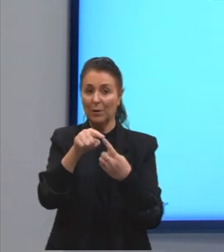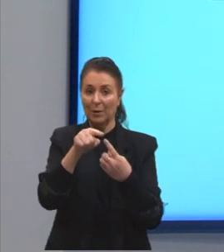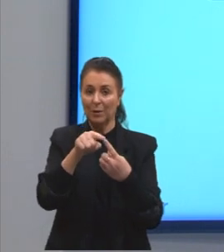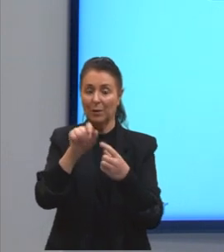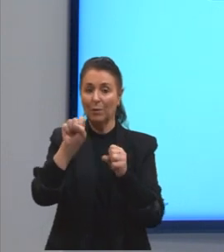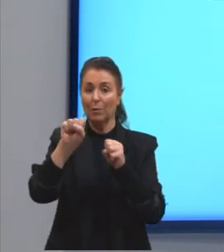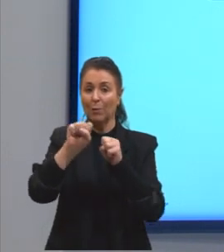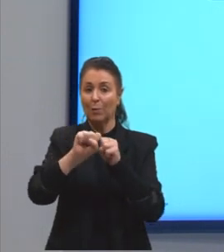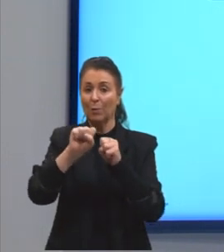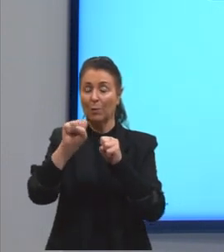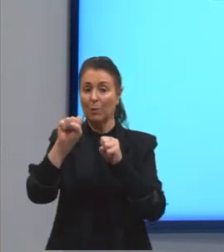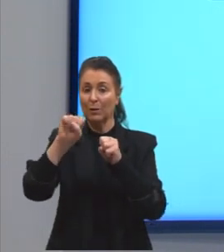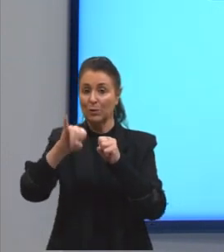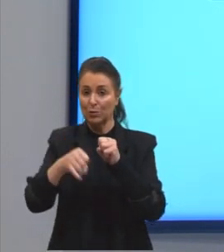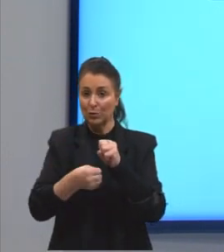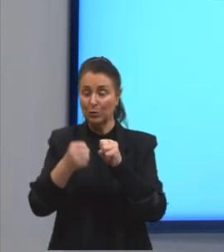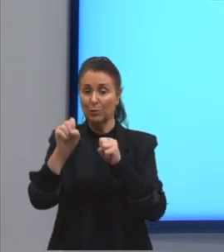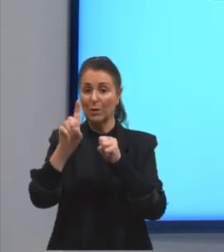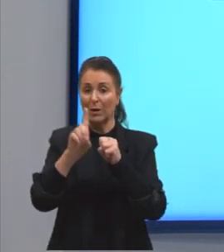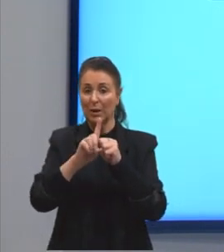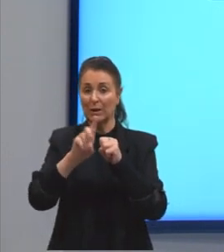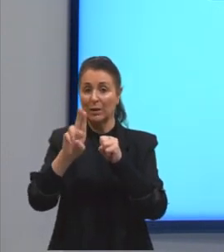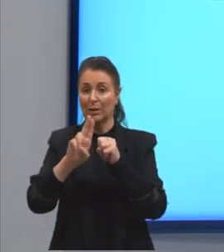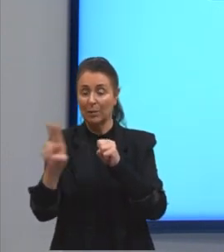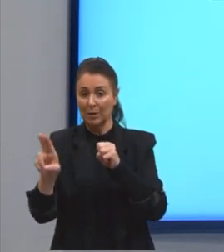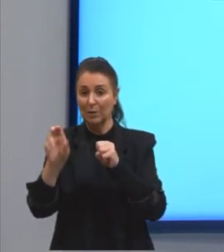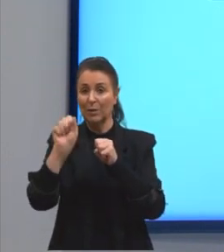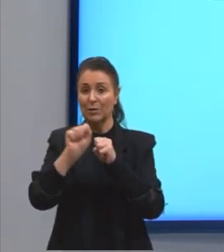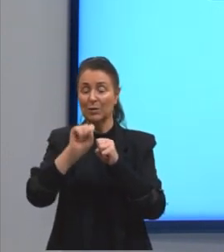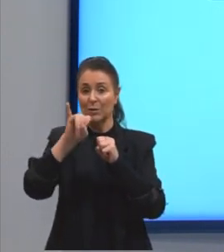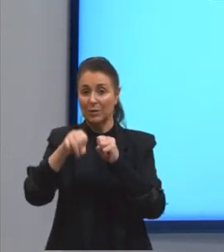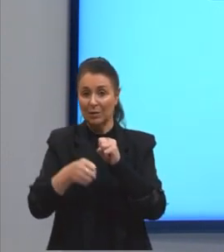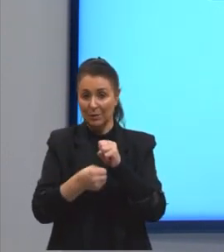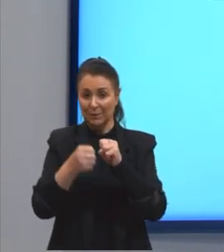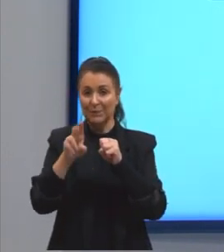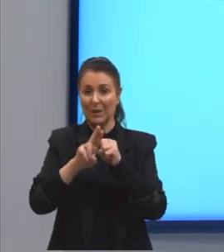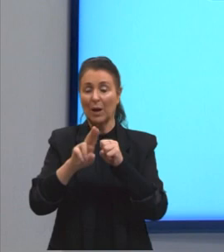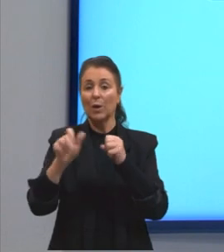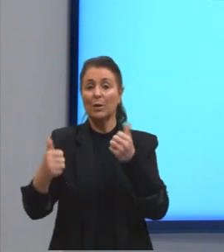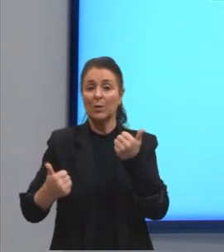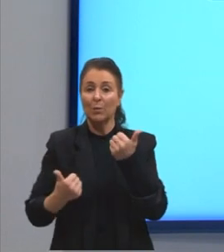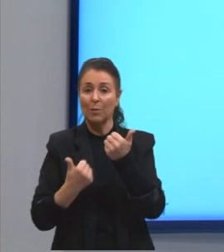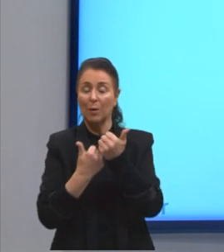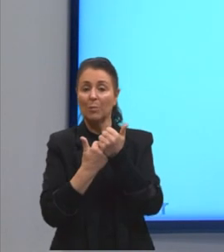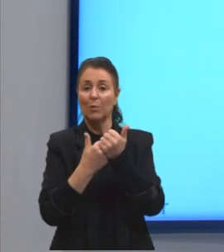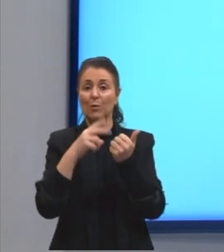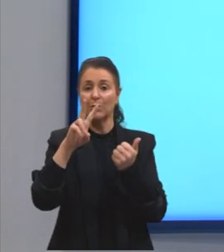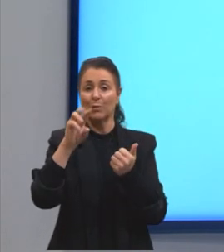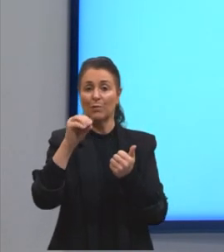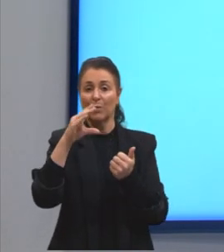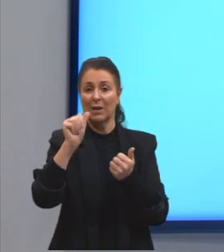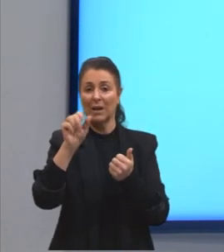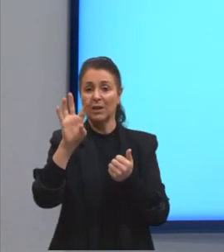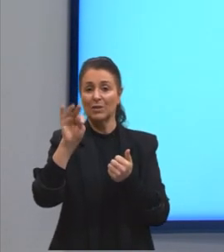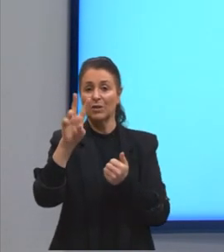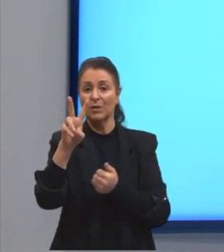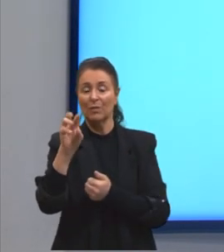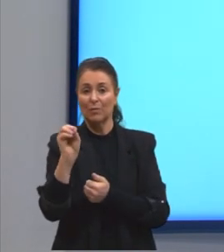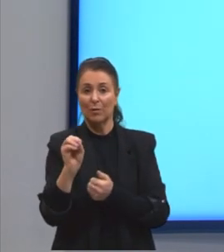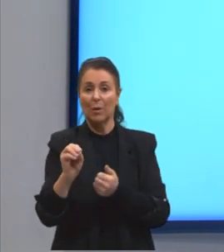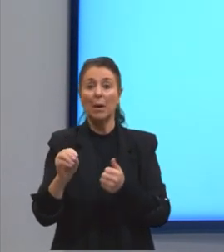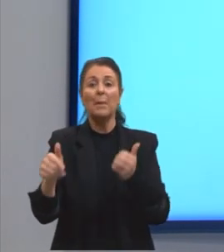adjunta adnominal, adjunta adverbial, aposto e vocativo. Vamos começar com o nosso adjunto